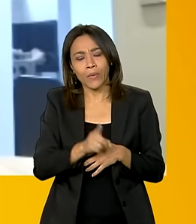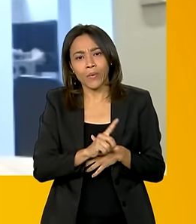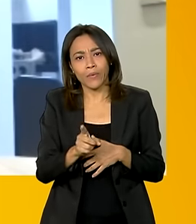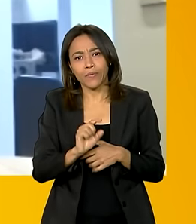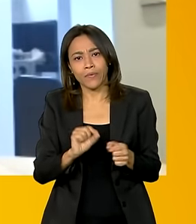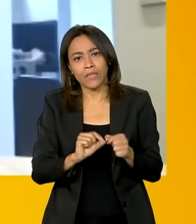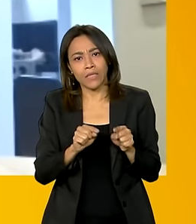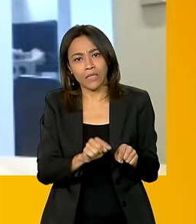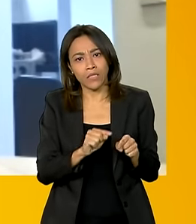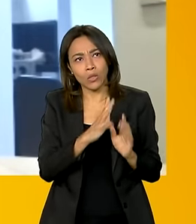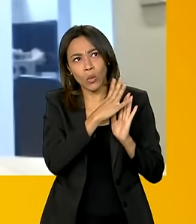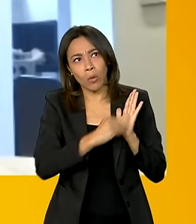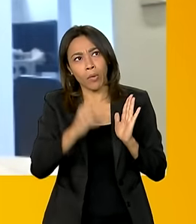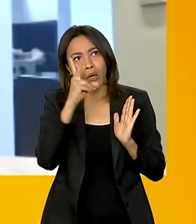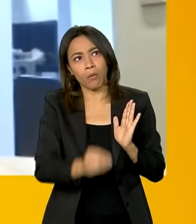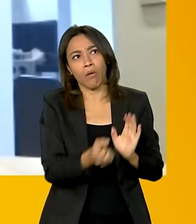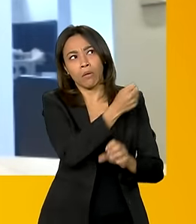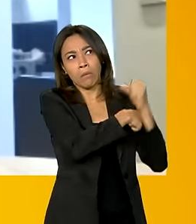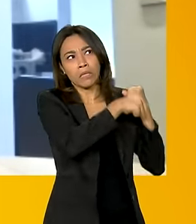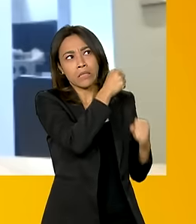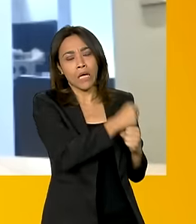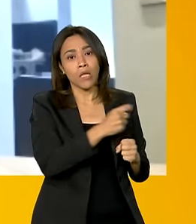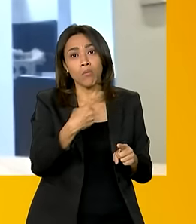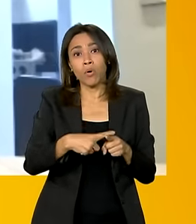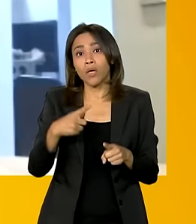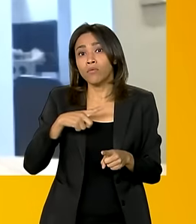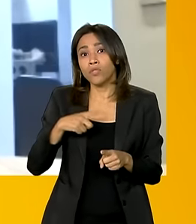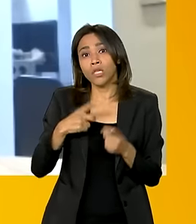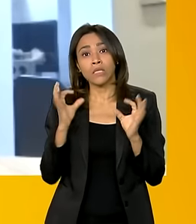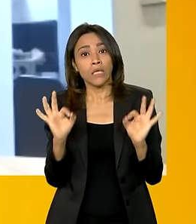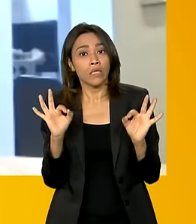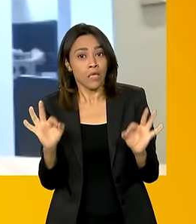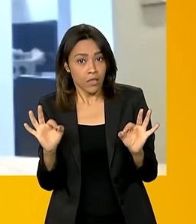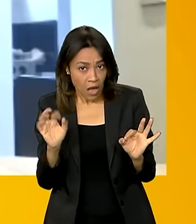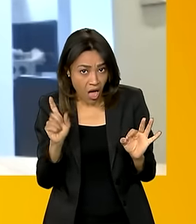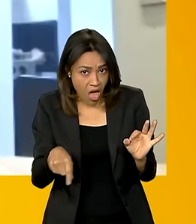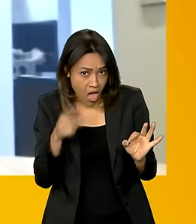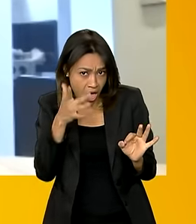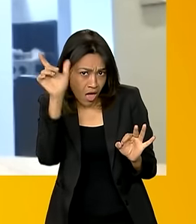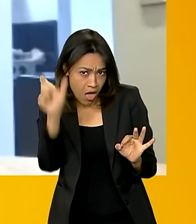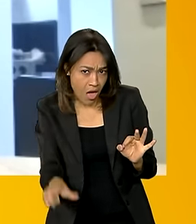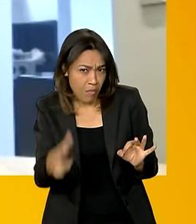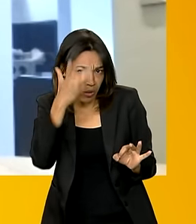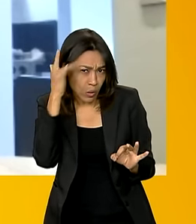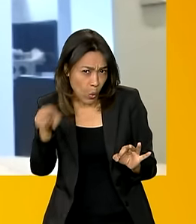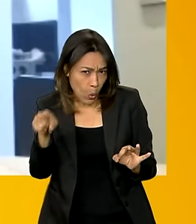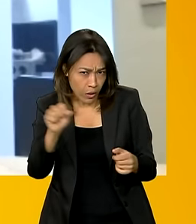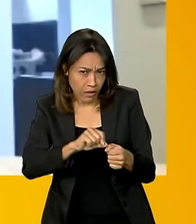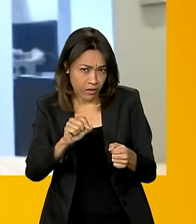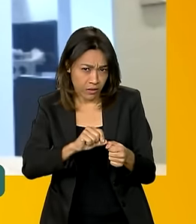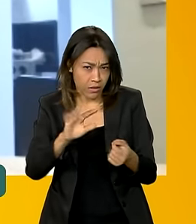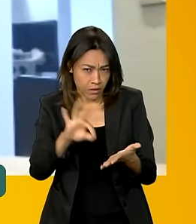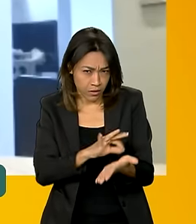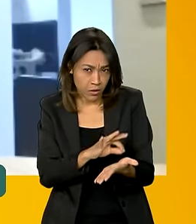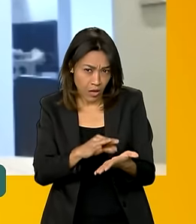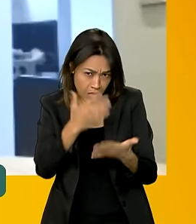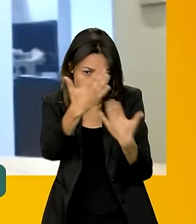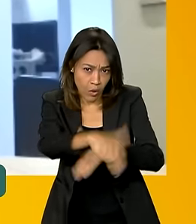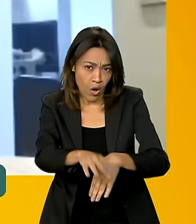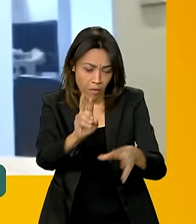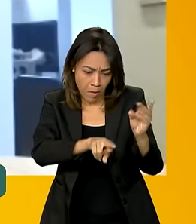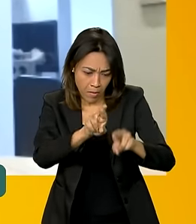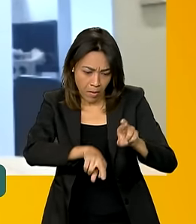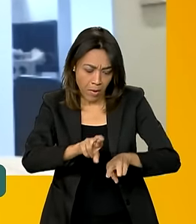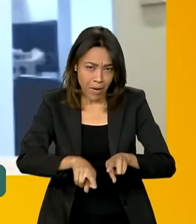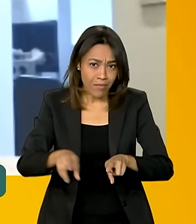porque a gente não tinha total certeza da pessoa que estava fazendo a prova sem o documento por ter perdido. Então, com o